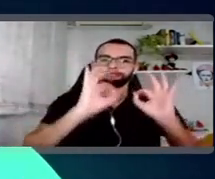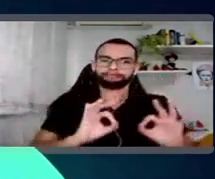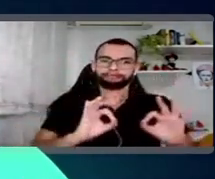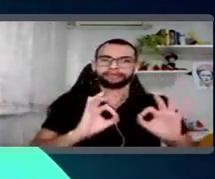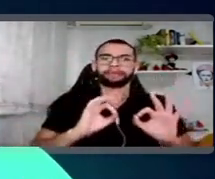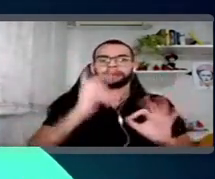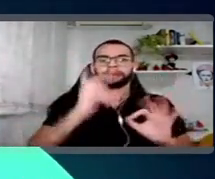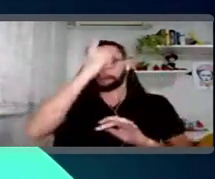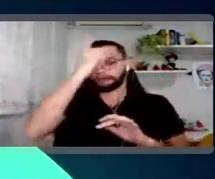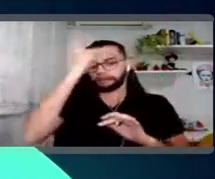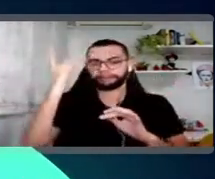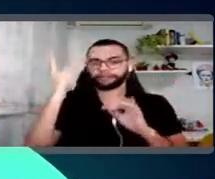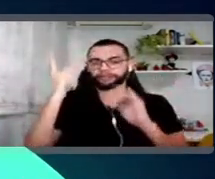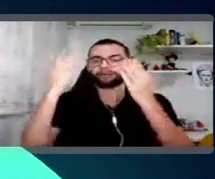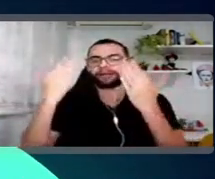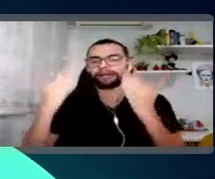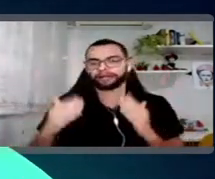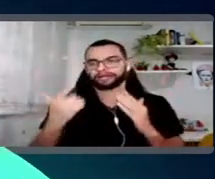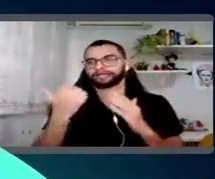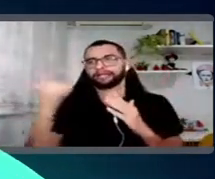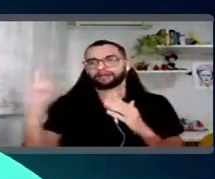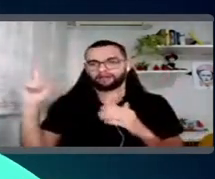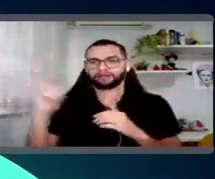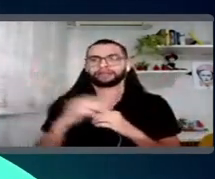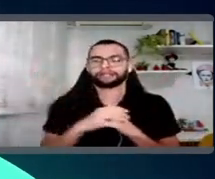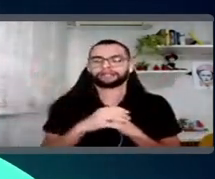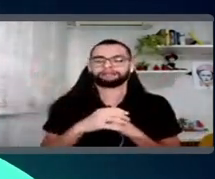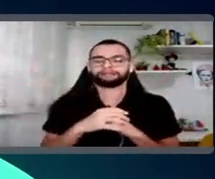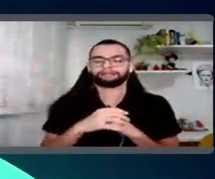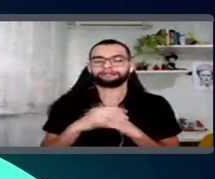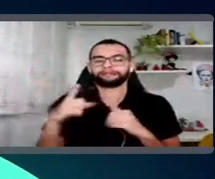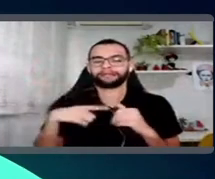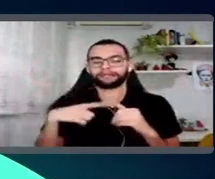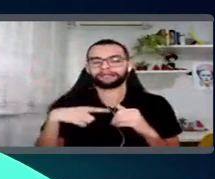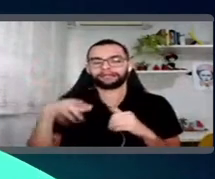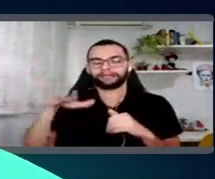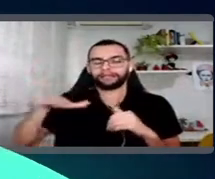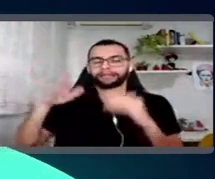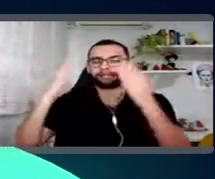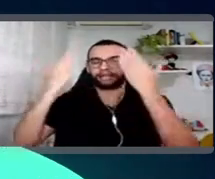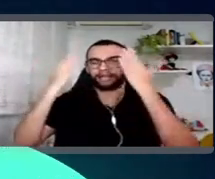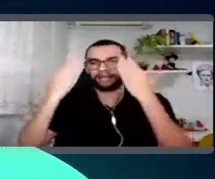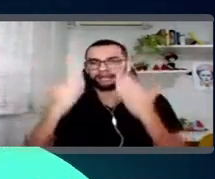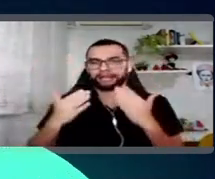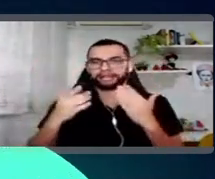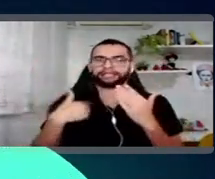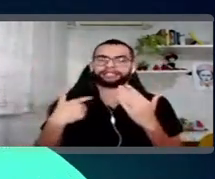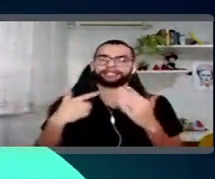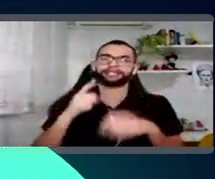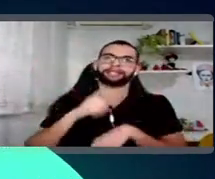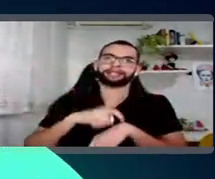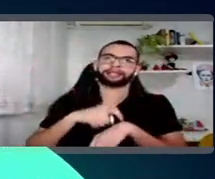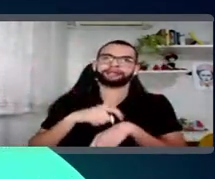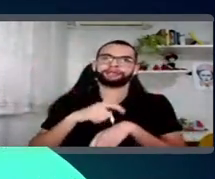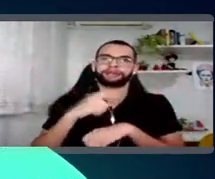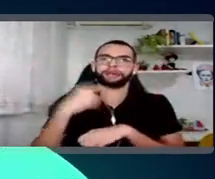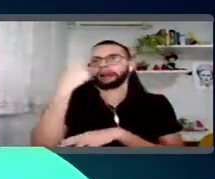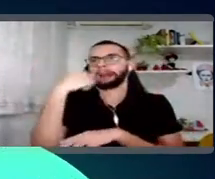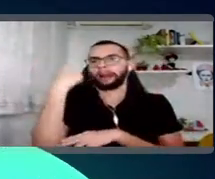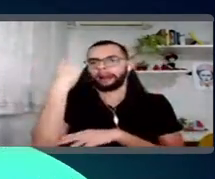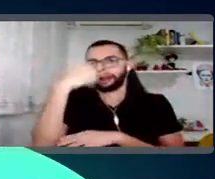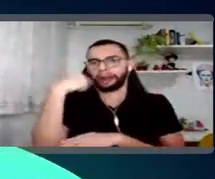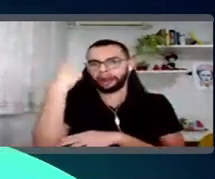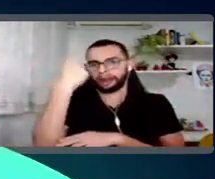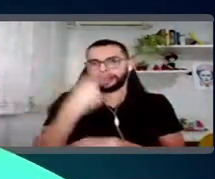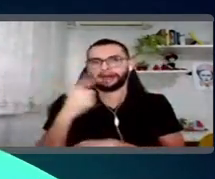alguém analisar, tá? E aí, a parte de análise, eu acho que é a parte, né, que a gente pode perder horas aqui falando, dependendo do interesse